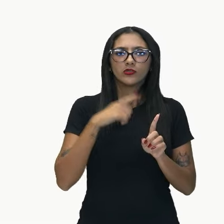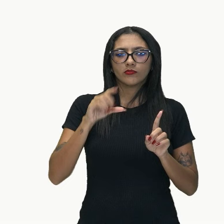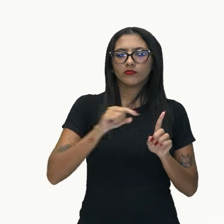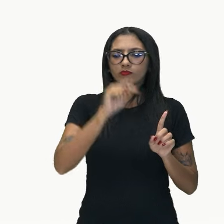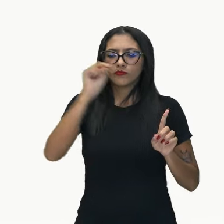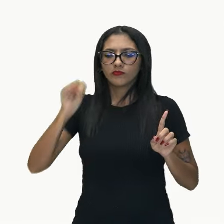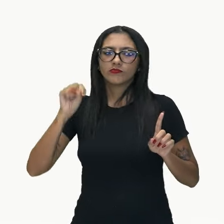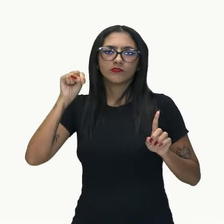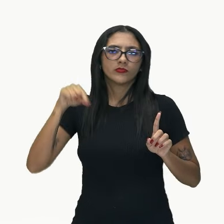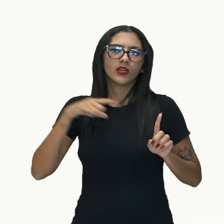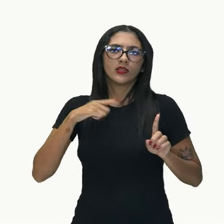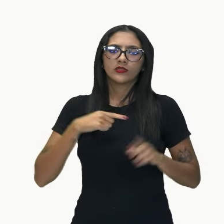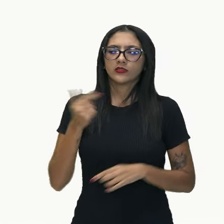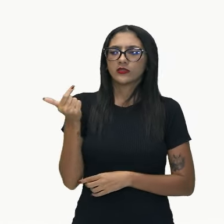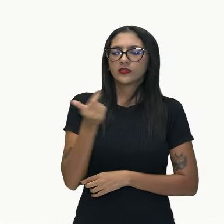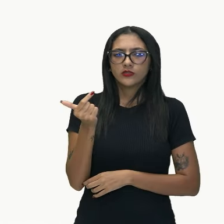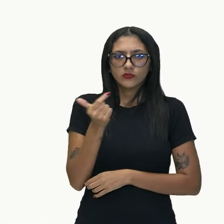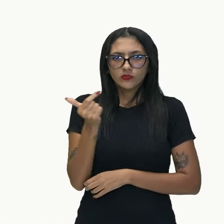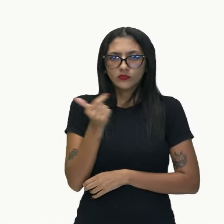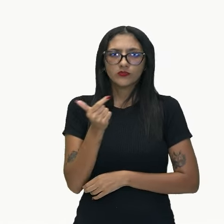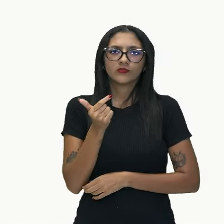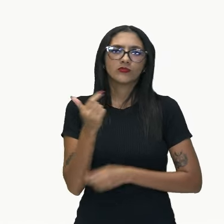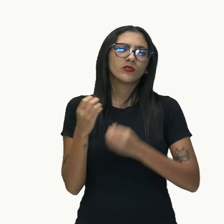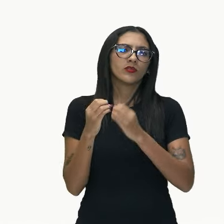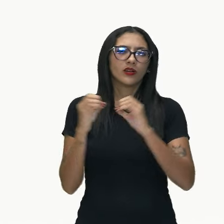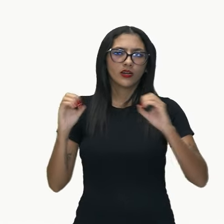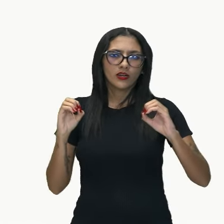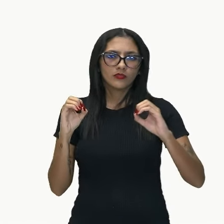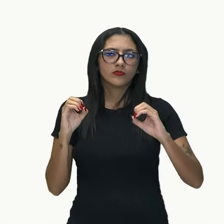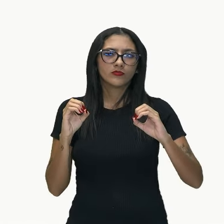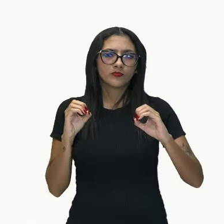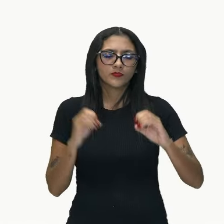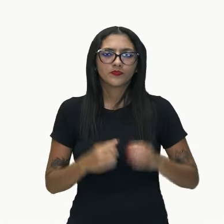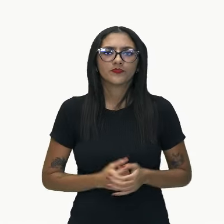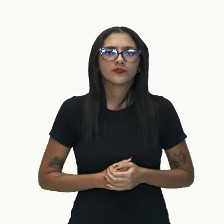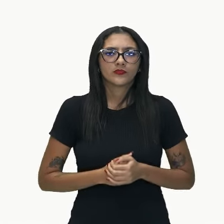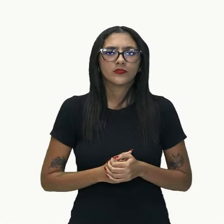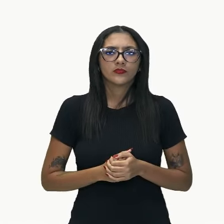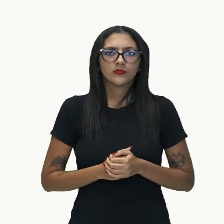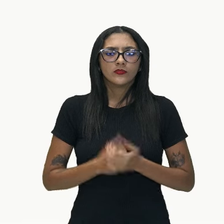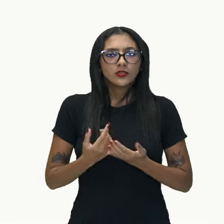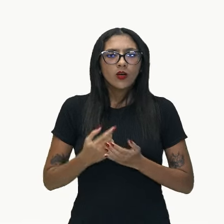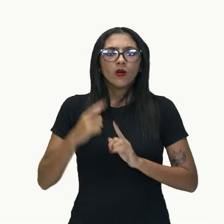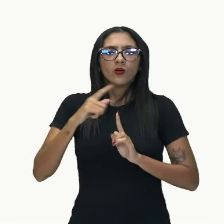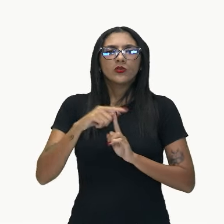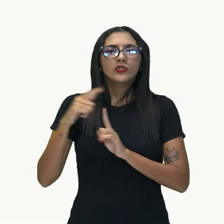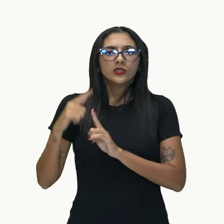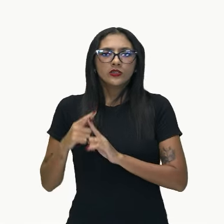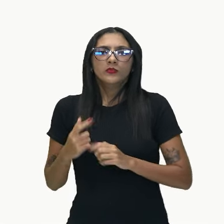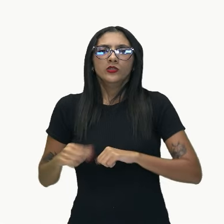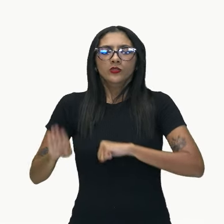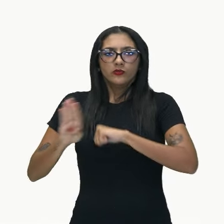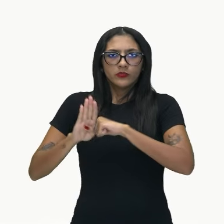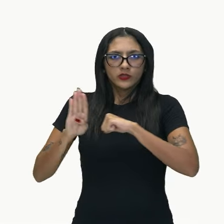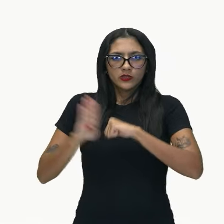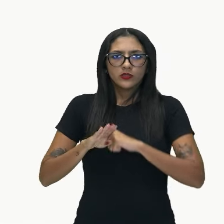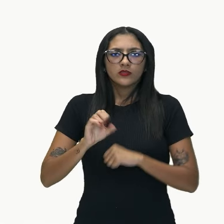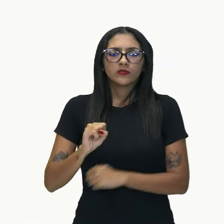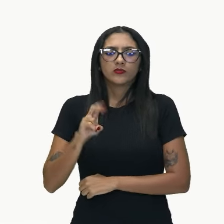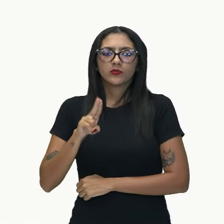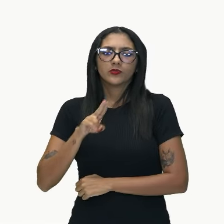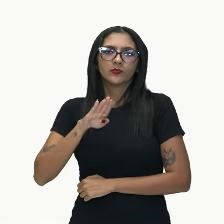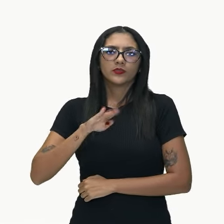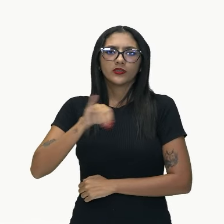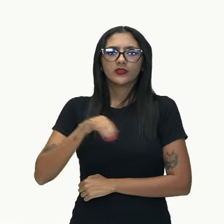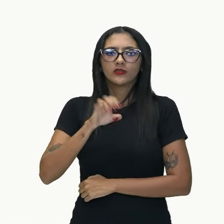desse complexo aqui, né? Então, eu tenho oração subordinada, substantiva, subjetiva, porque